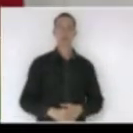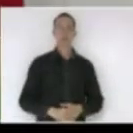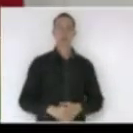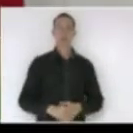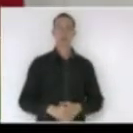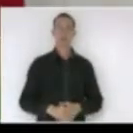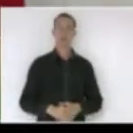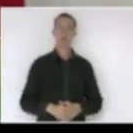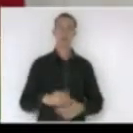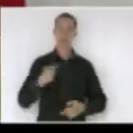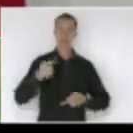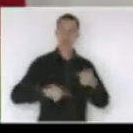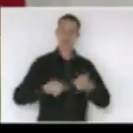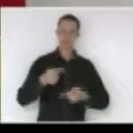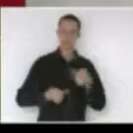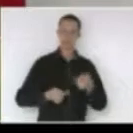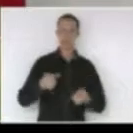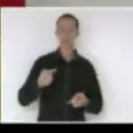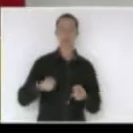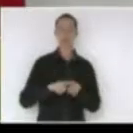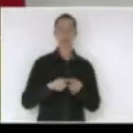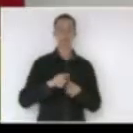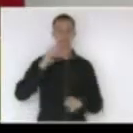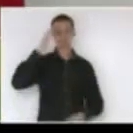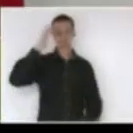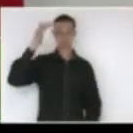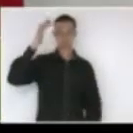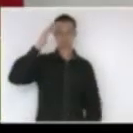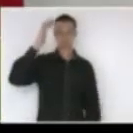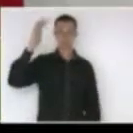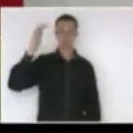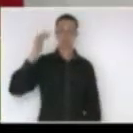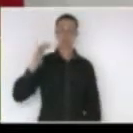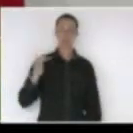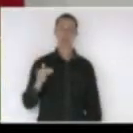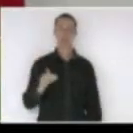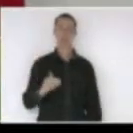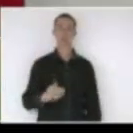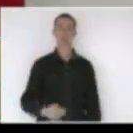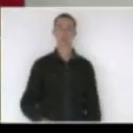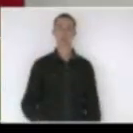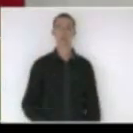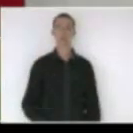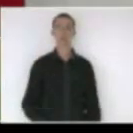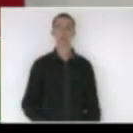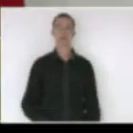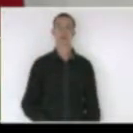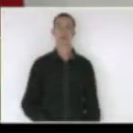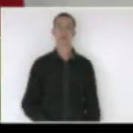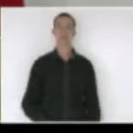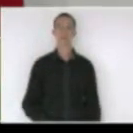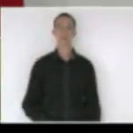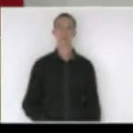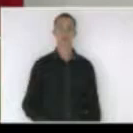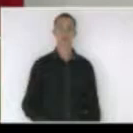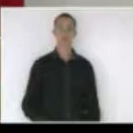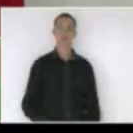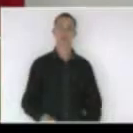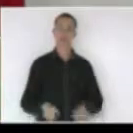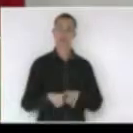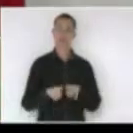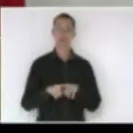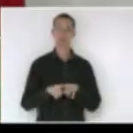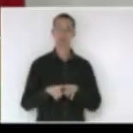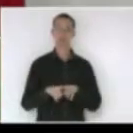todo um debate de toda uma reflexão construída e feita nós tivemos